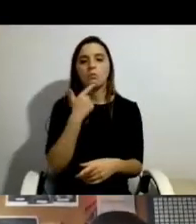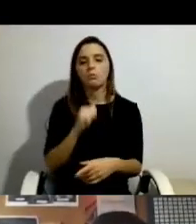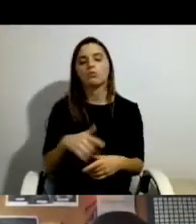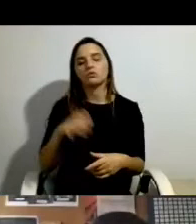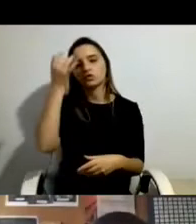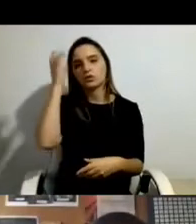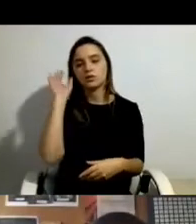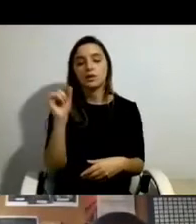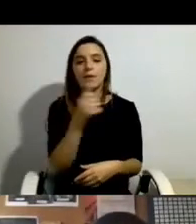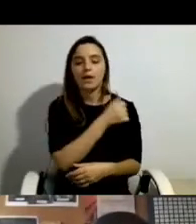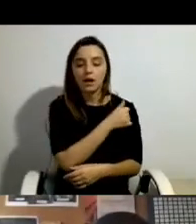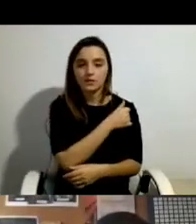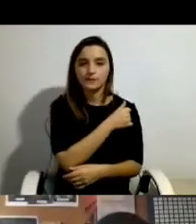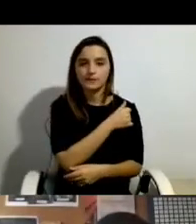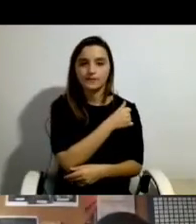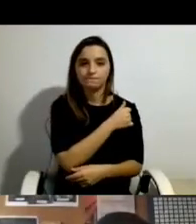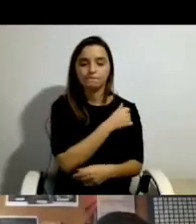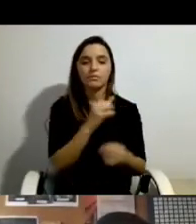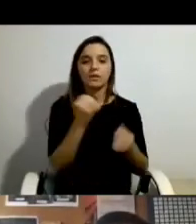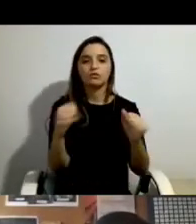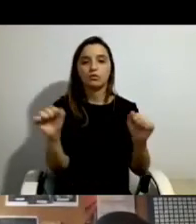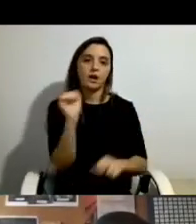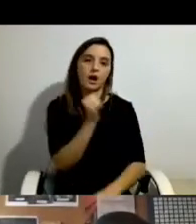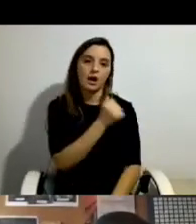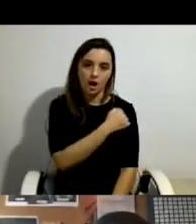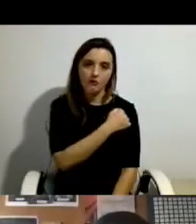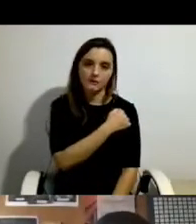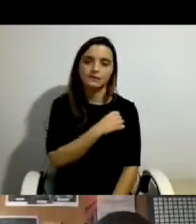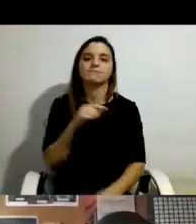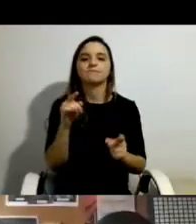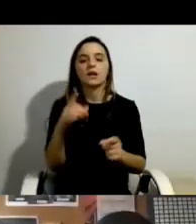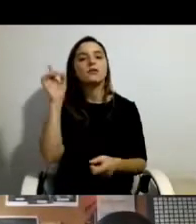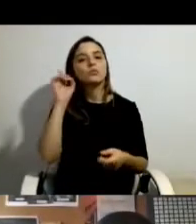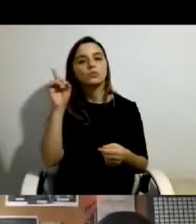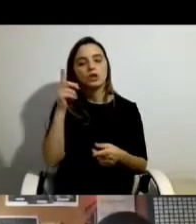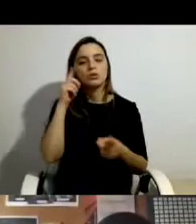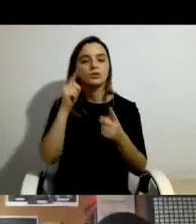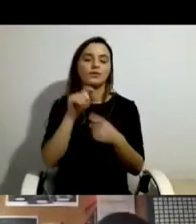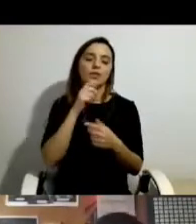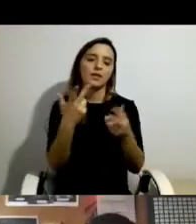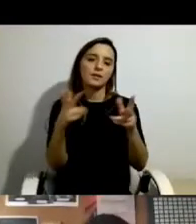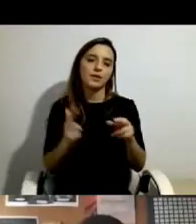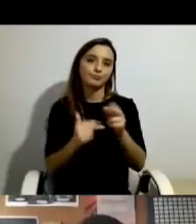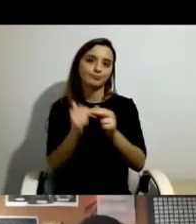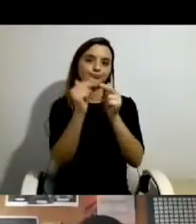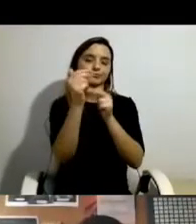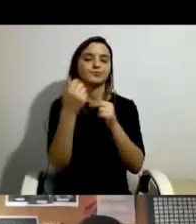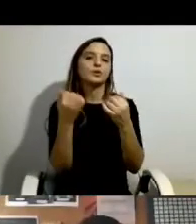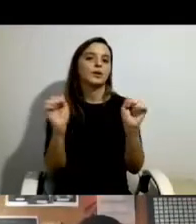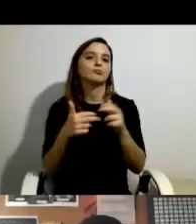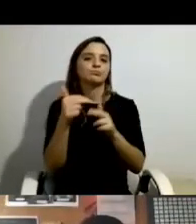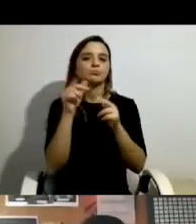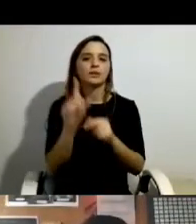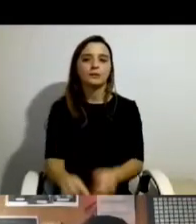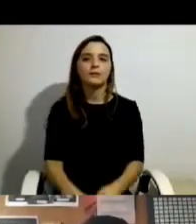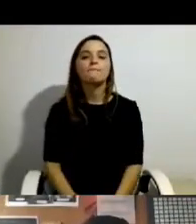da habitação e da autonomia residencial é muito importante na construção desta liberdade e desta autonomia. E, portanto, aqui há